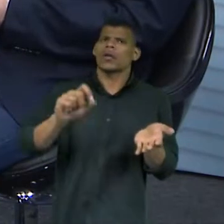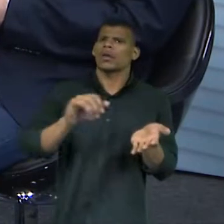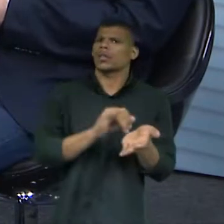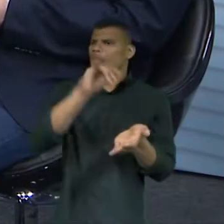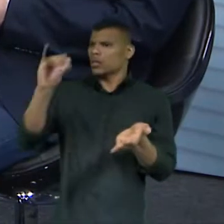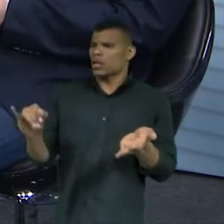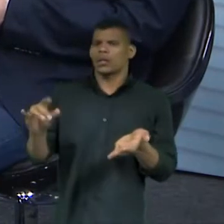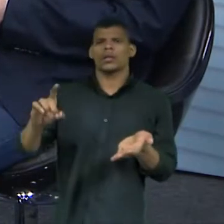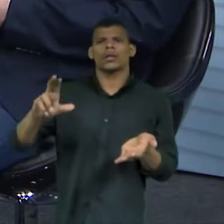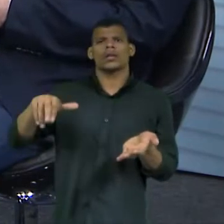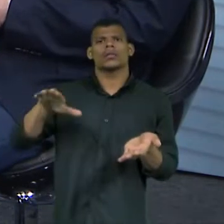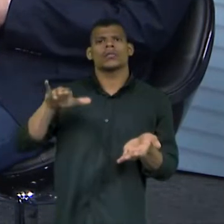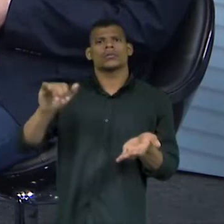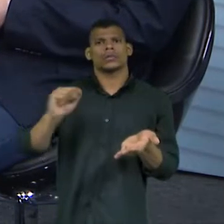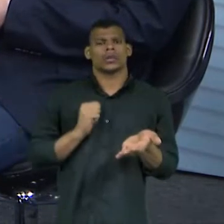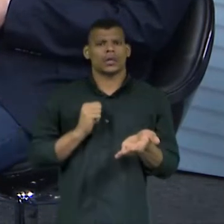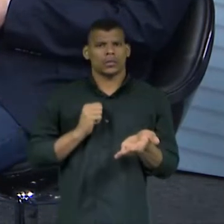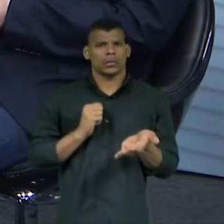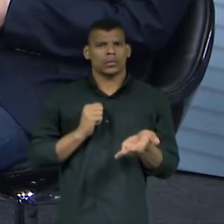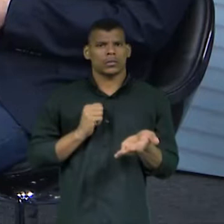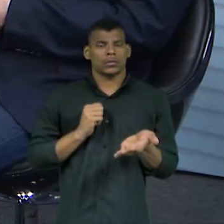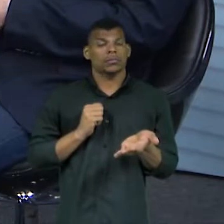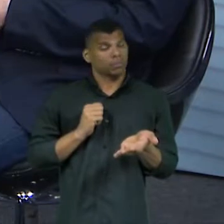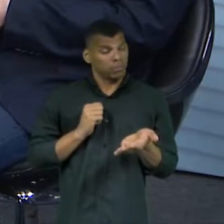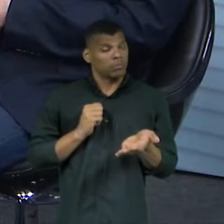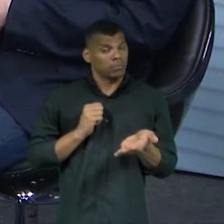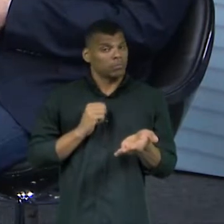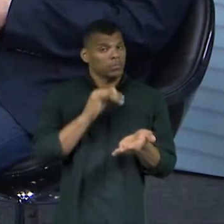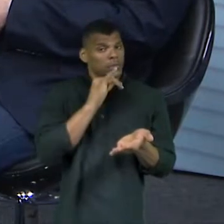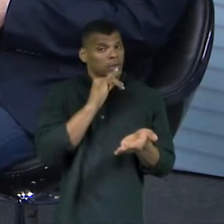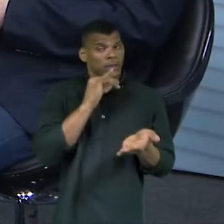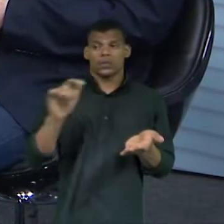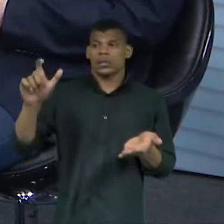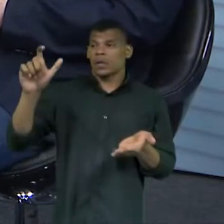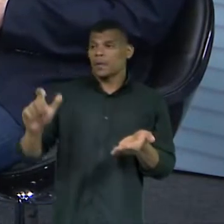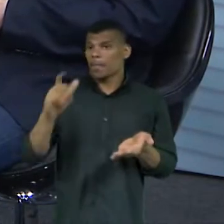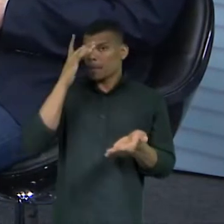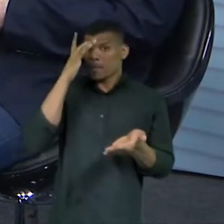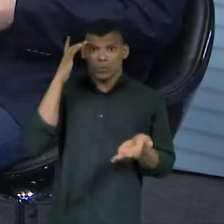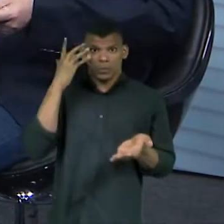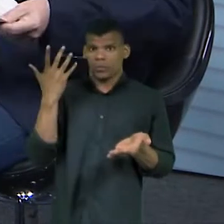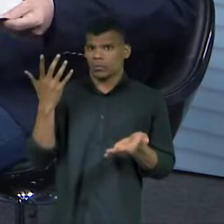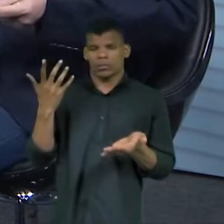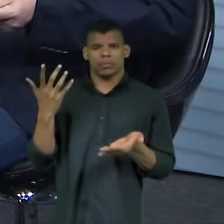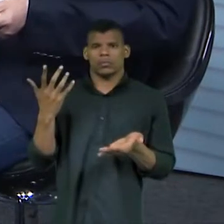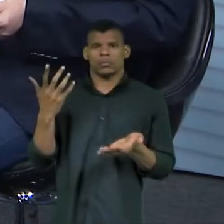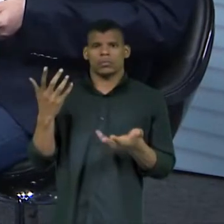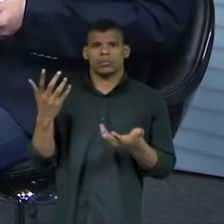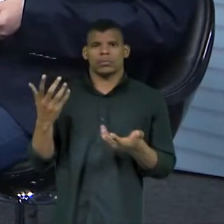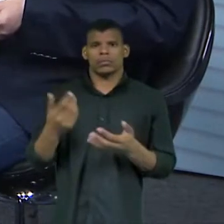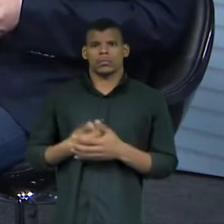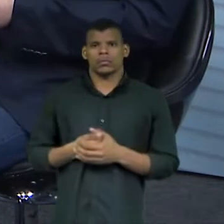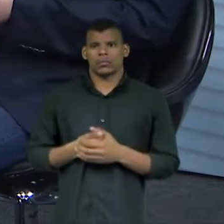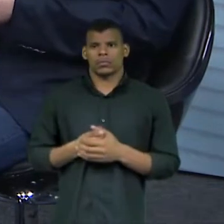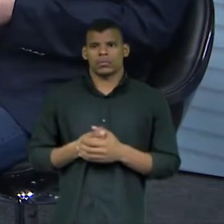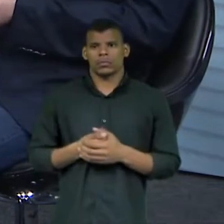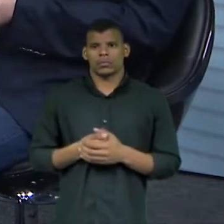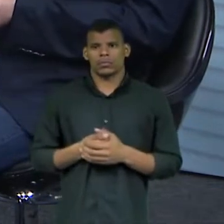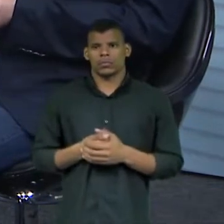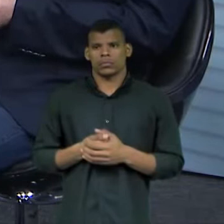o outro candidato que você está supostamente elogiando ou denegrindo, não é? Porque a Câmara pode